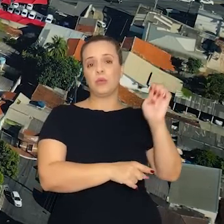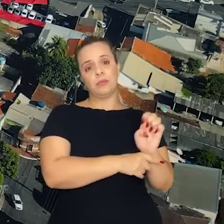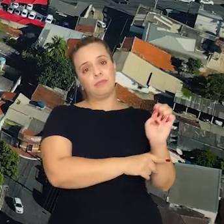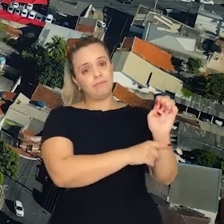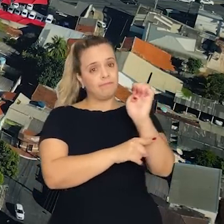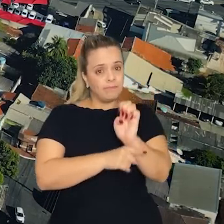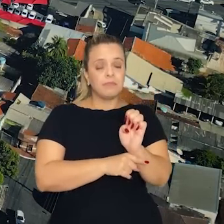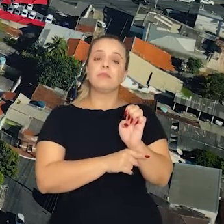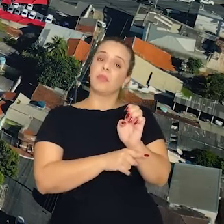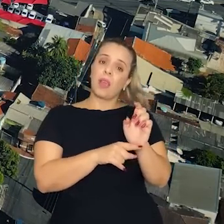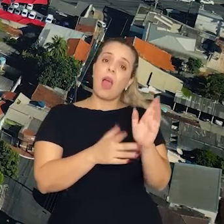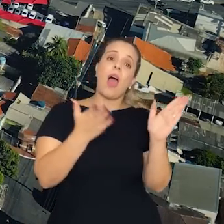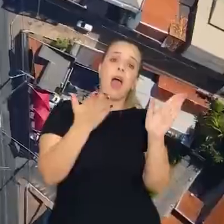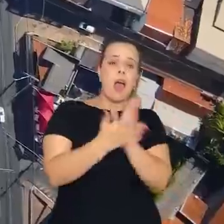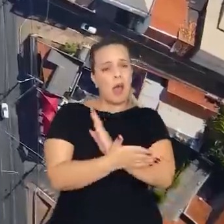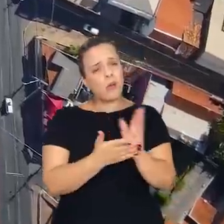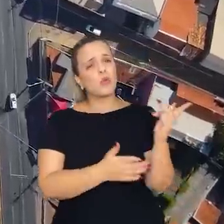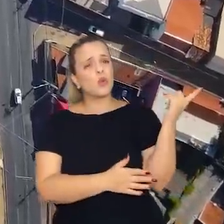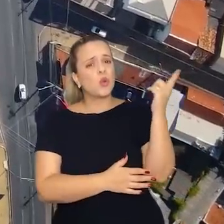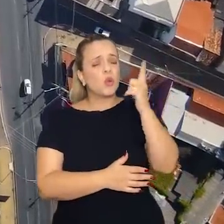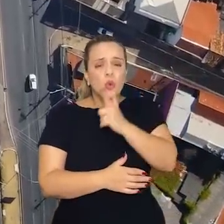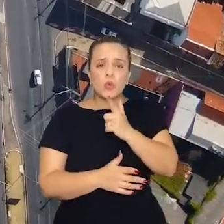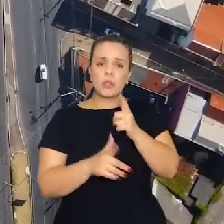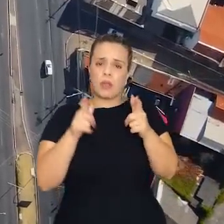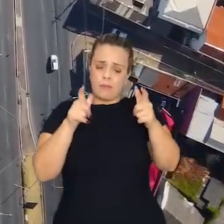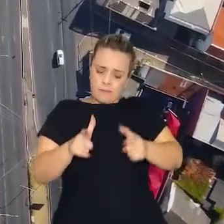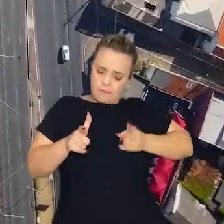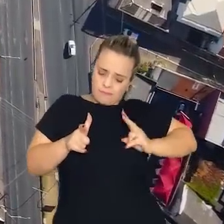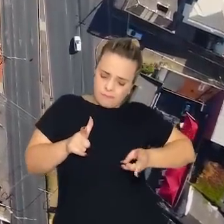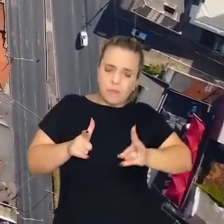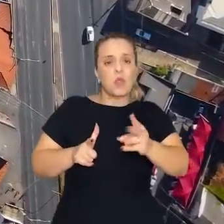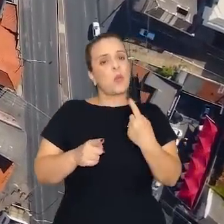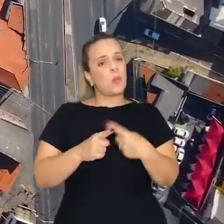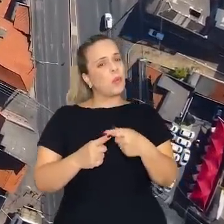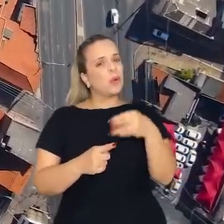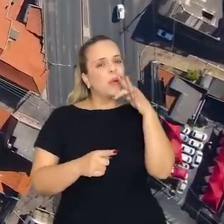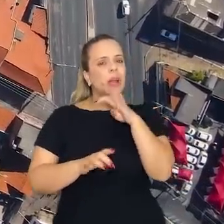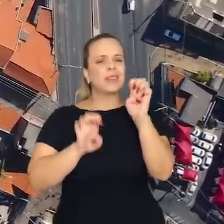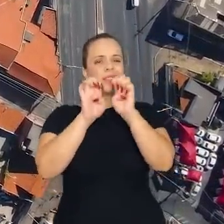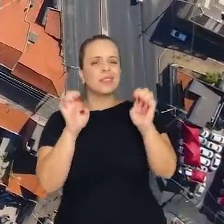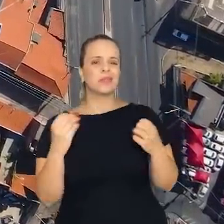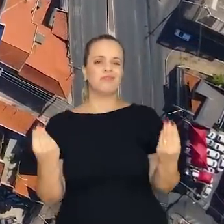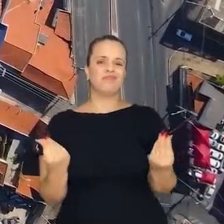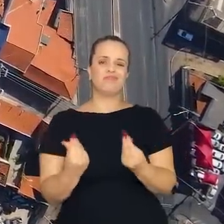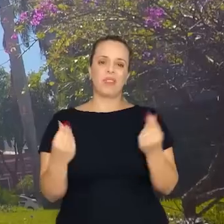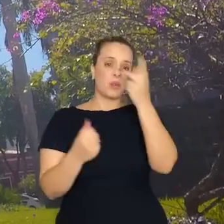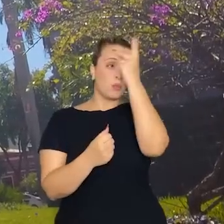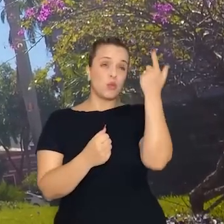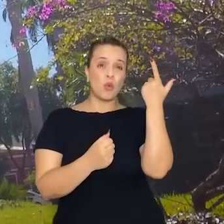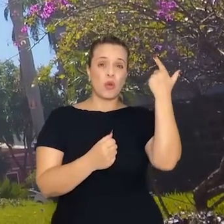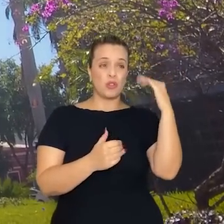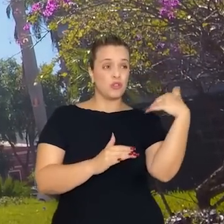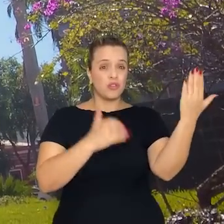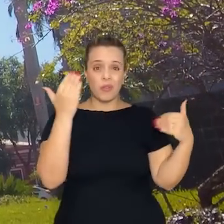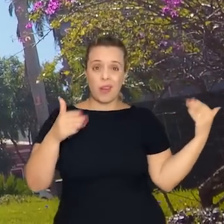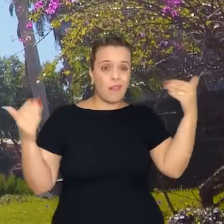Felizmente, conservou mais ou menos esse miolo, porque eu acho que a infraestrutura não era muito interessante, porque o pessoal que estava chegando